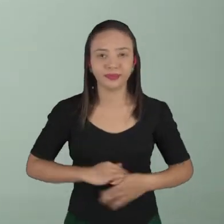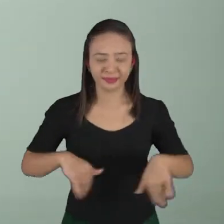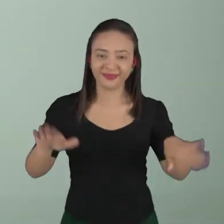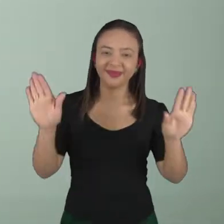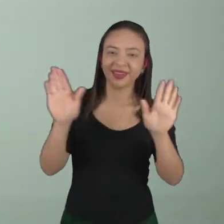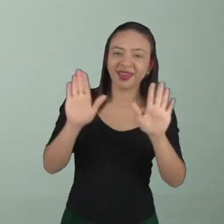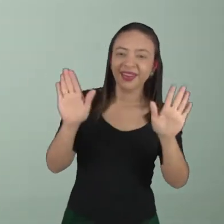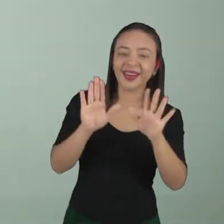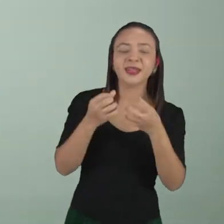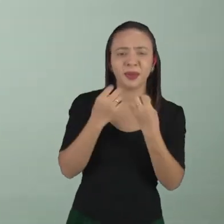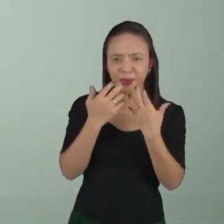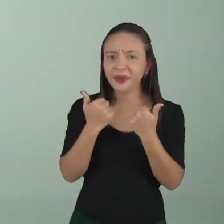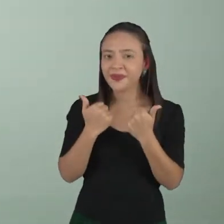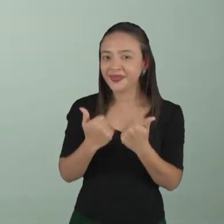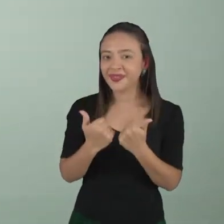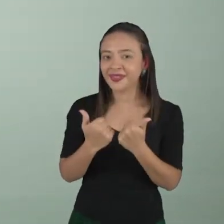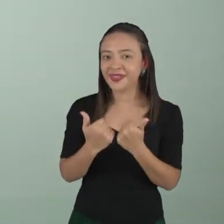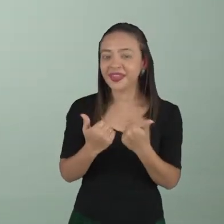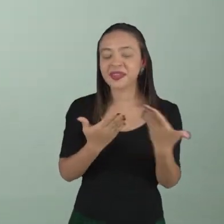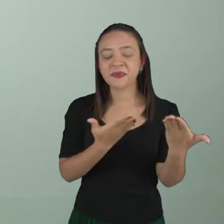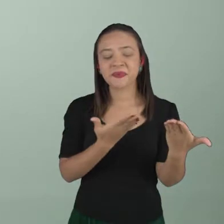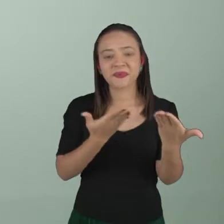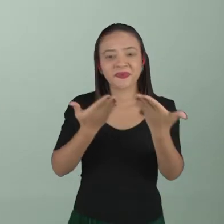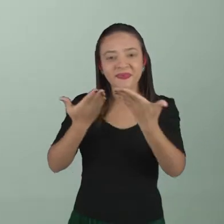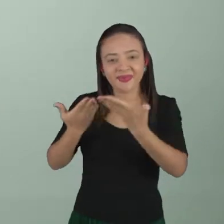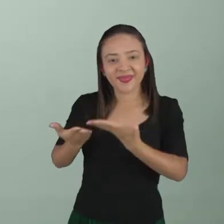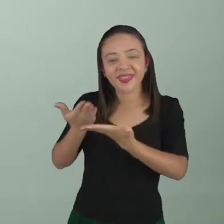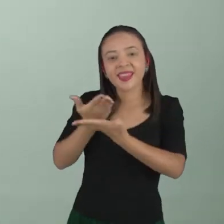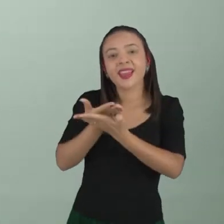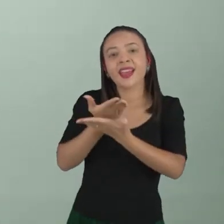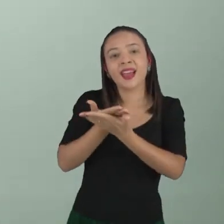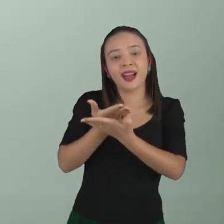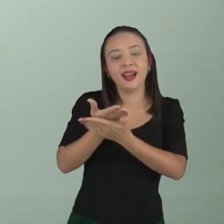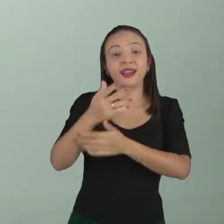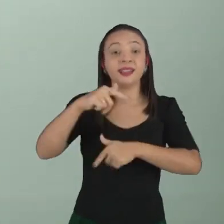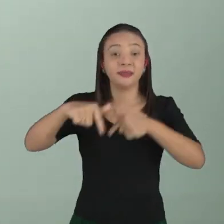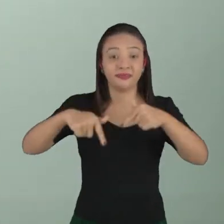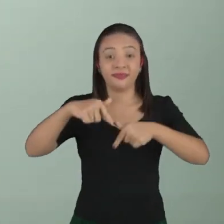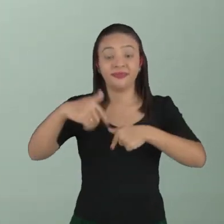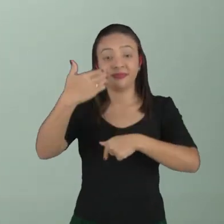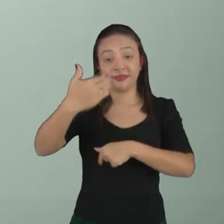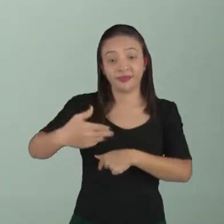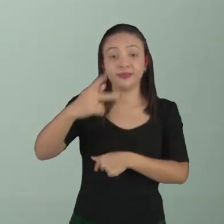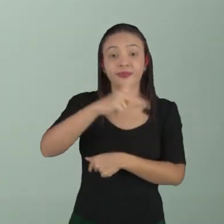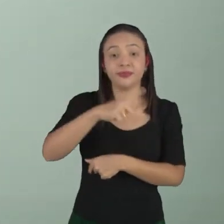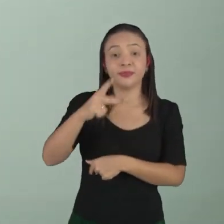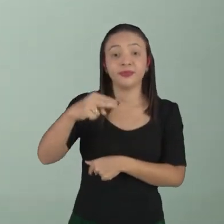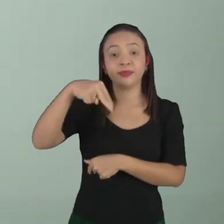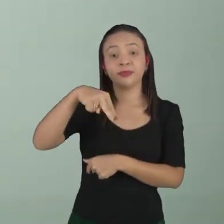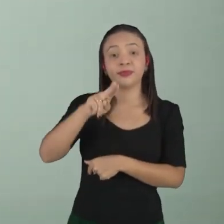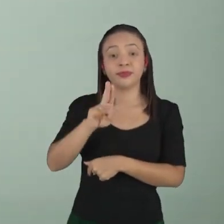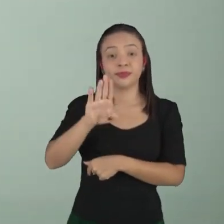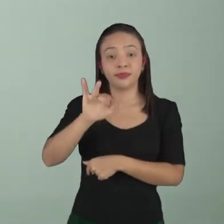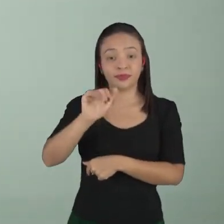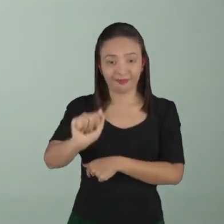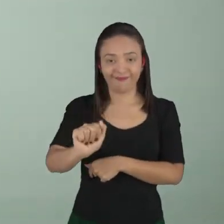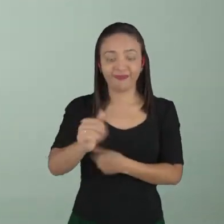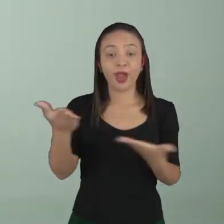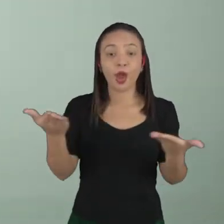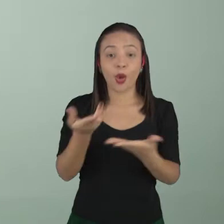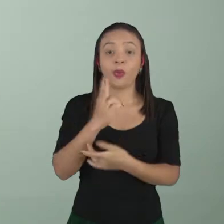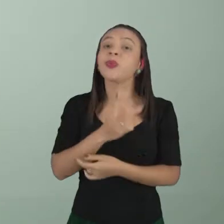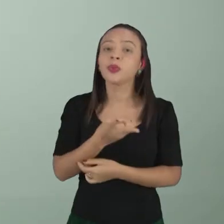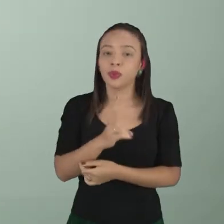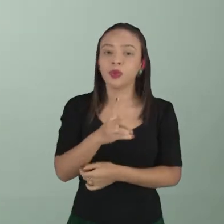Olá pessoal, tudo bem? Sejam bem-vindos a mais uma aula de Química. Sou a professora Núbia e a gente vai dar